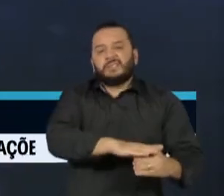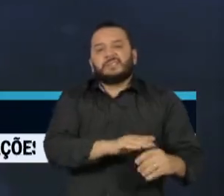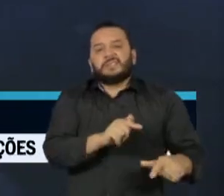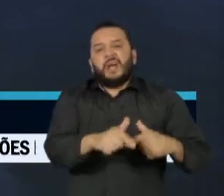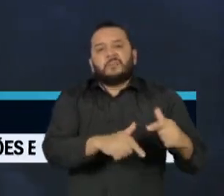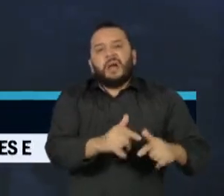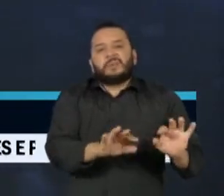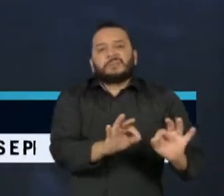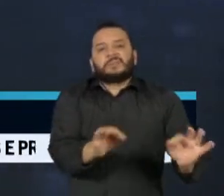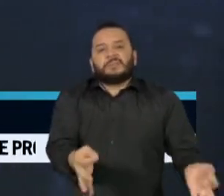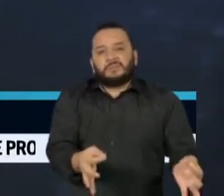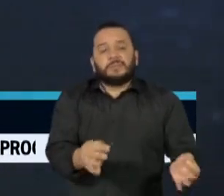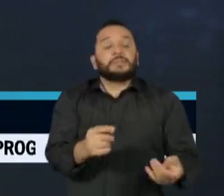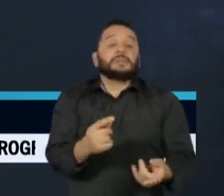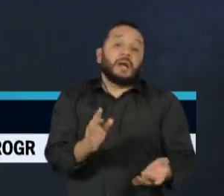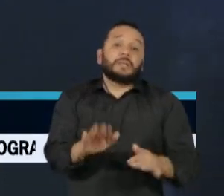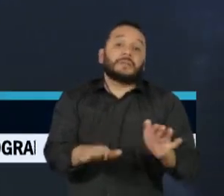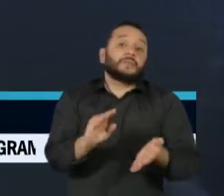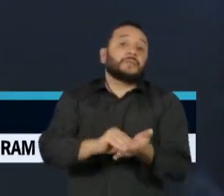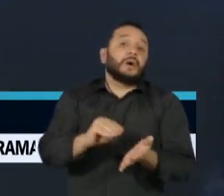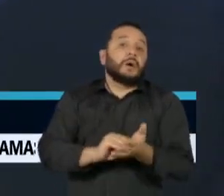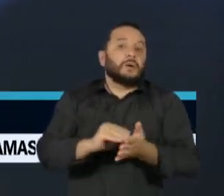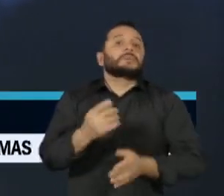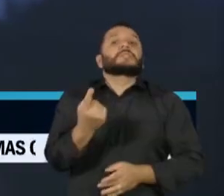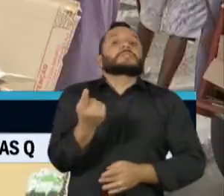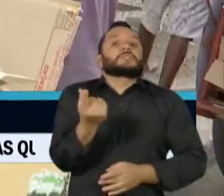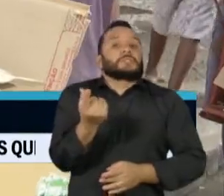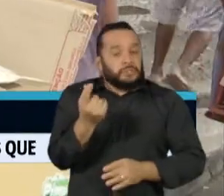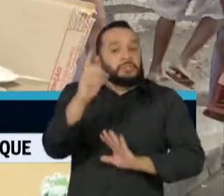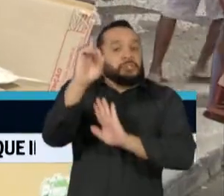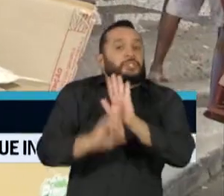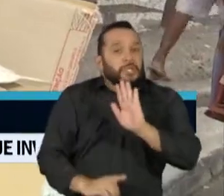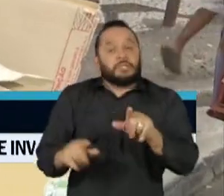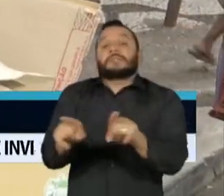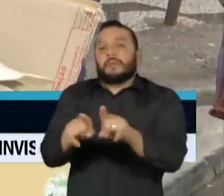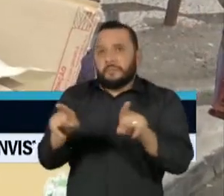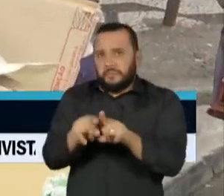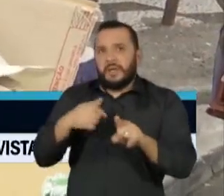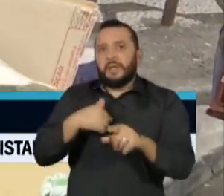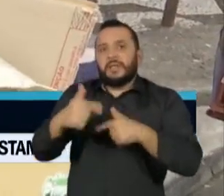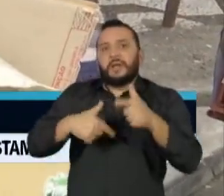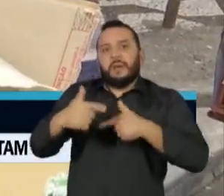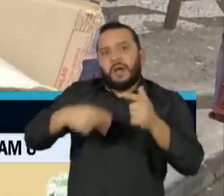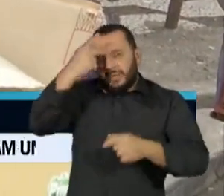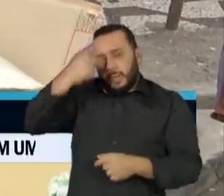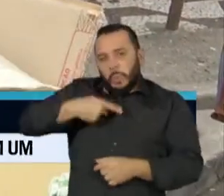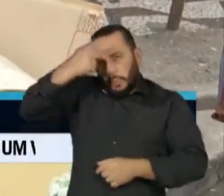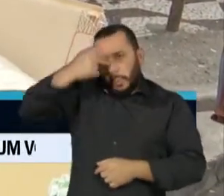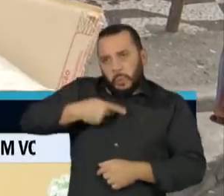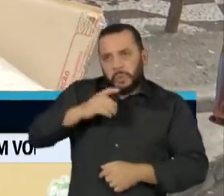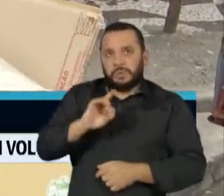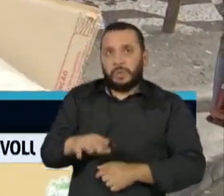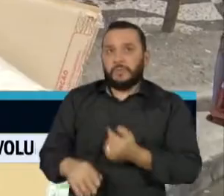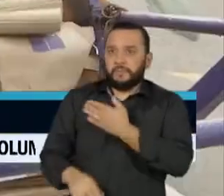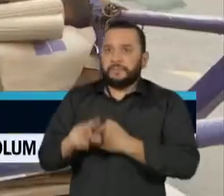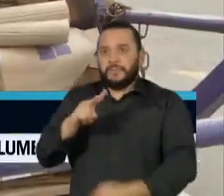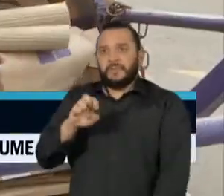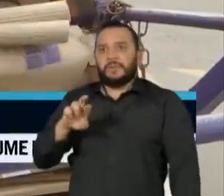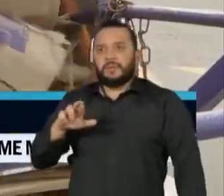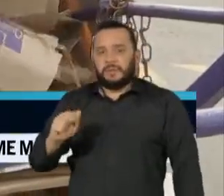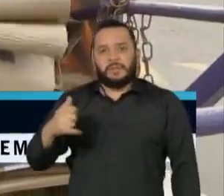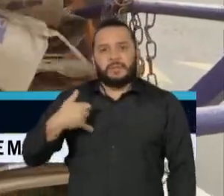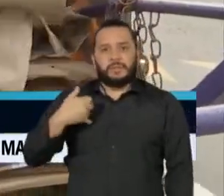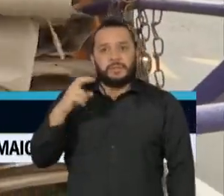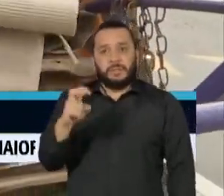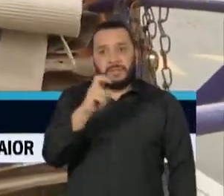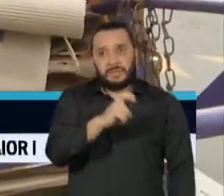significa falta de direitos e alta informalidade. Vera tem 55 anos, só teve trabalho com carteira